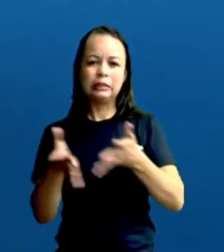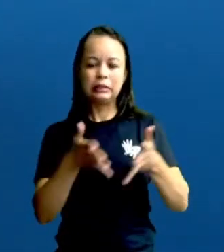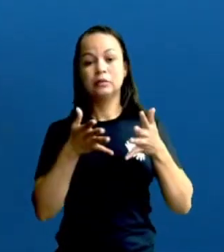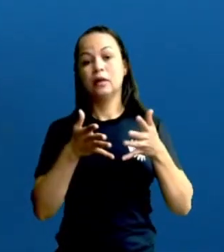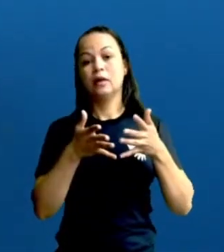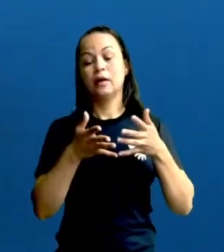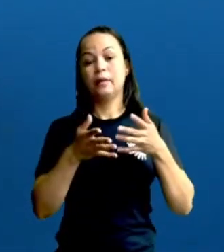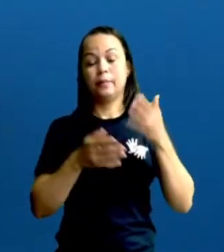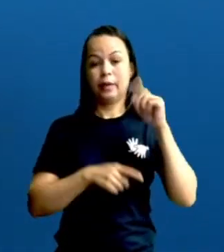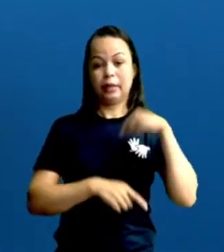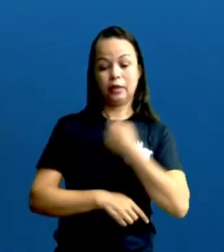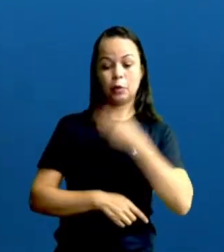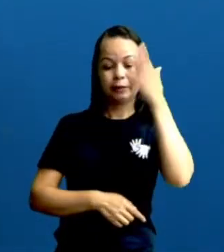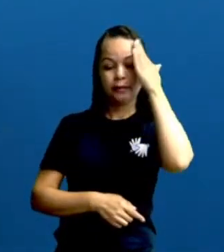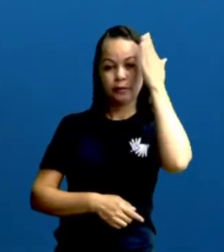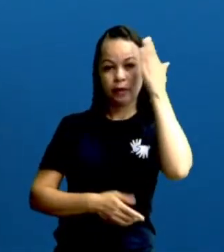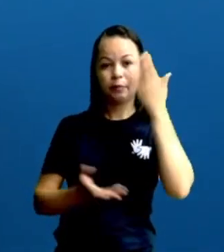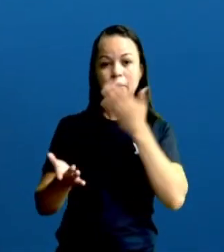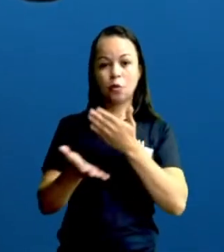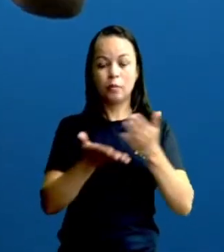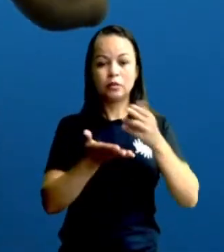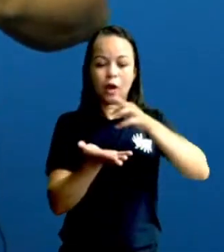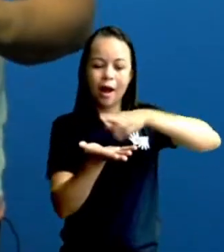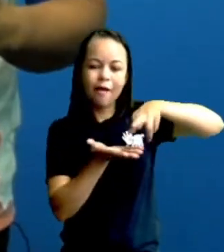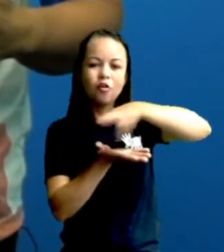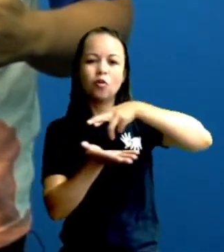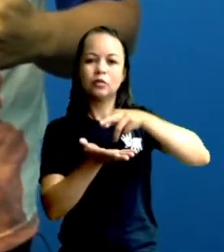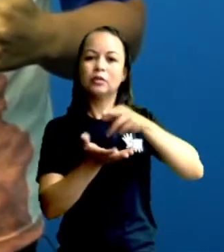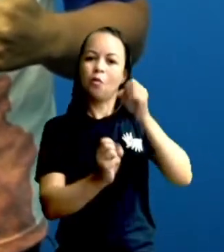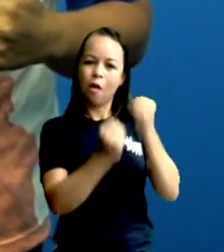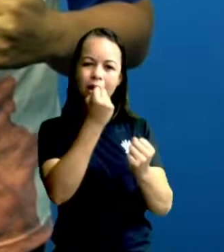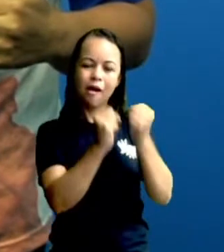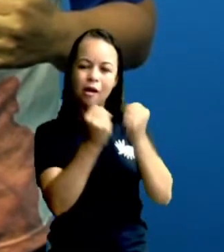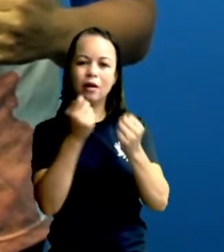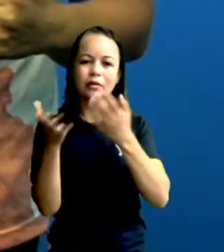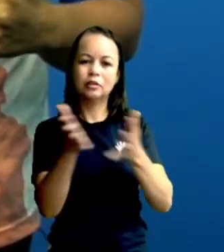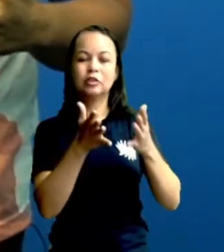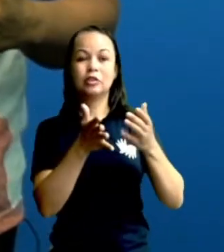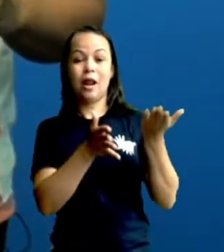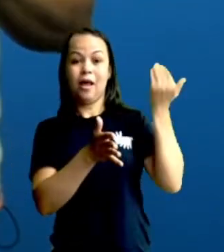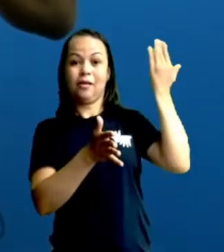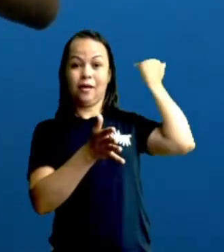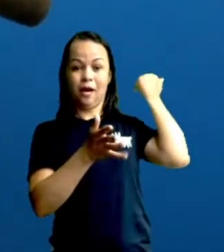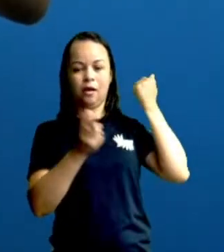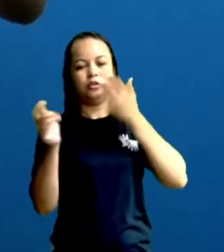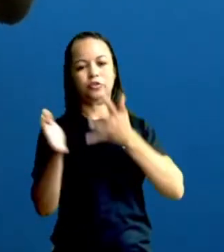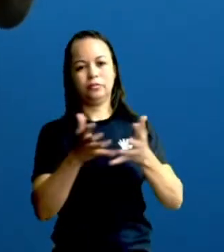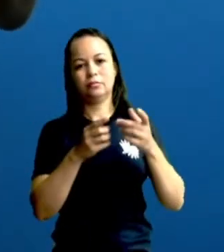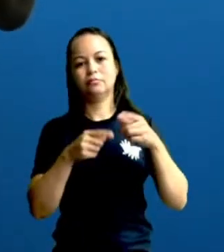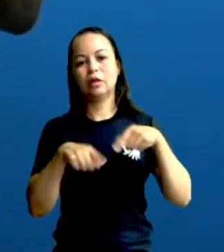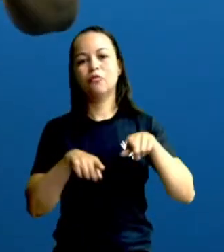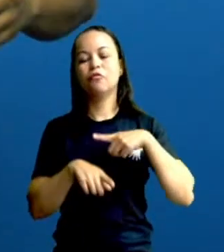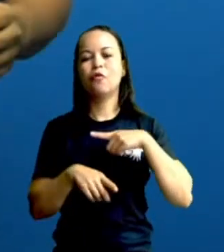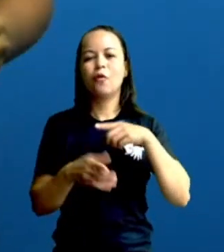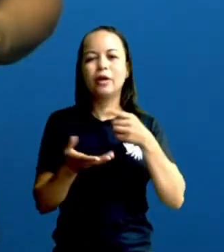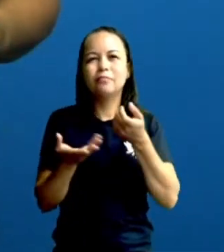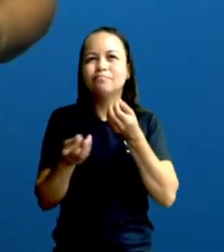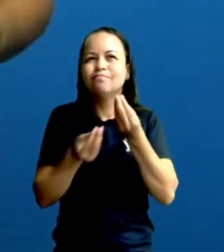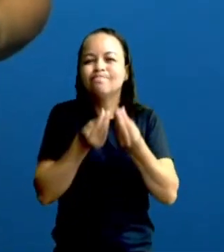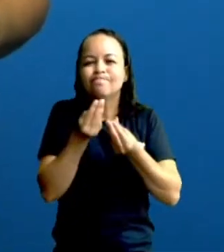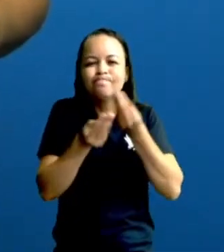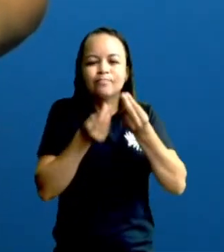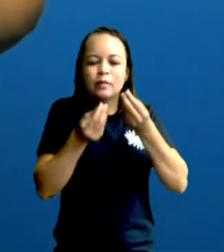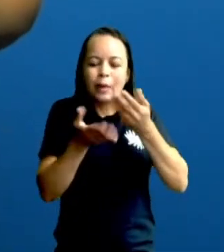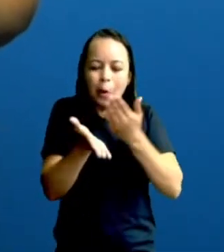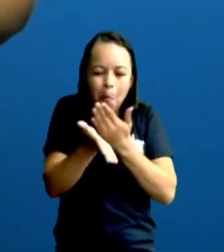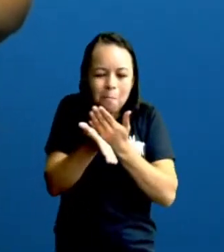que lá no período da Revolução, da Primeira Revolução Industrial, foi a grande égide, foi a grande sementezinha para